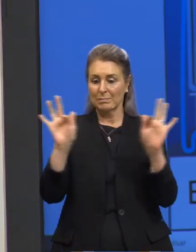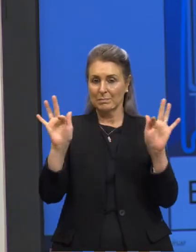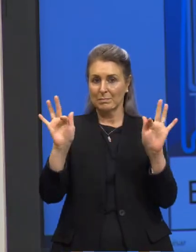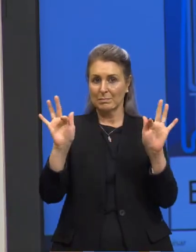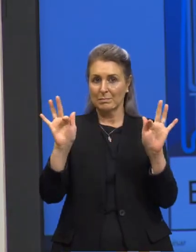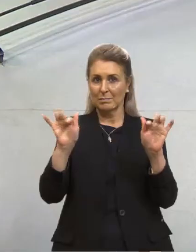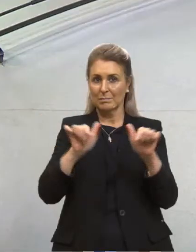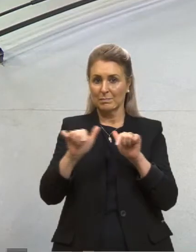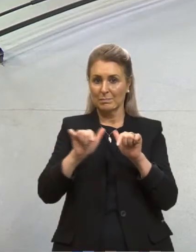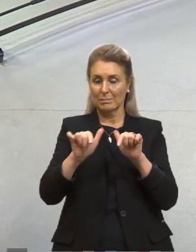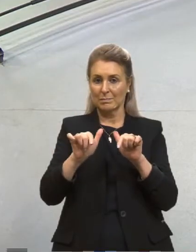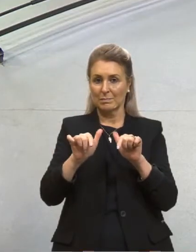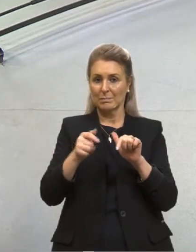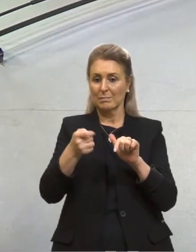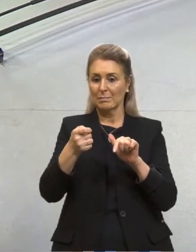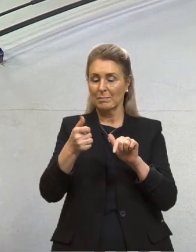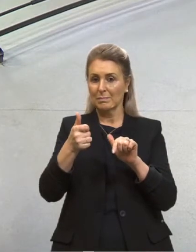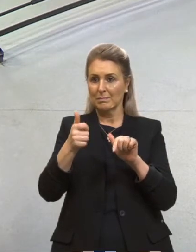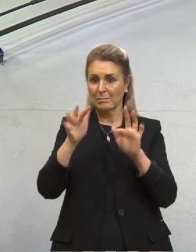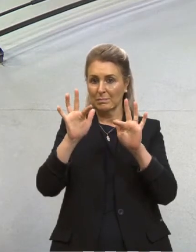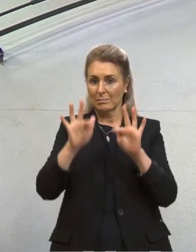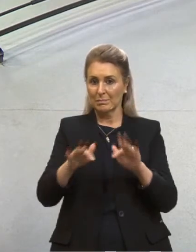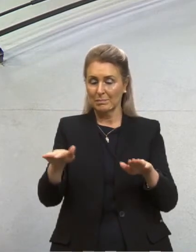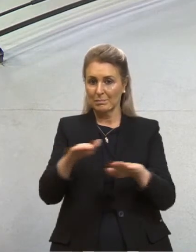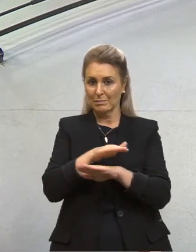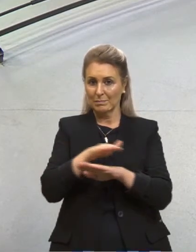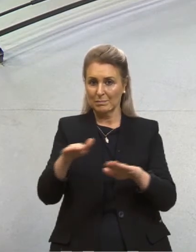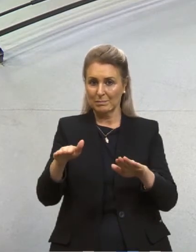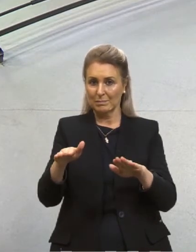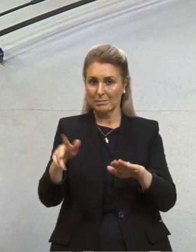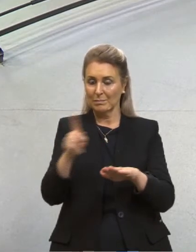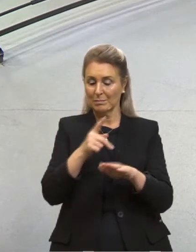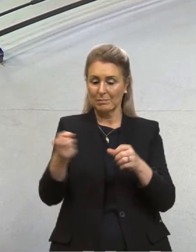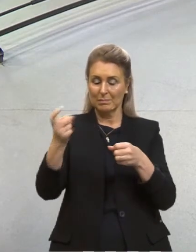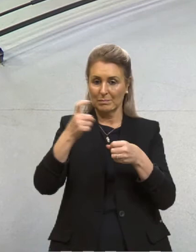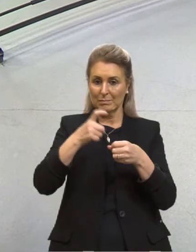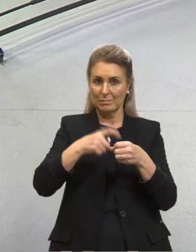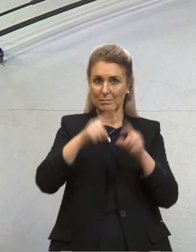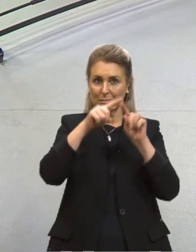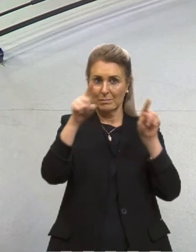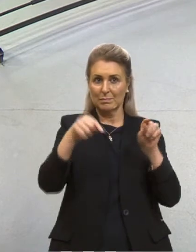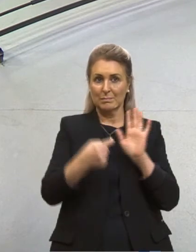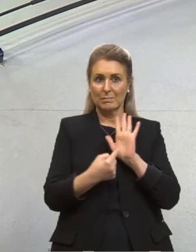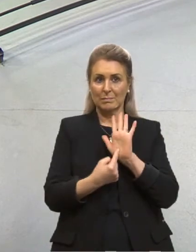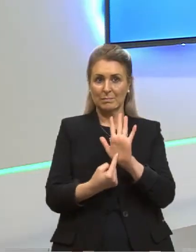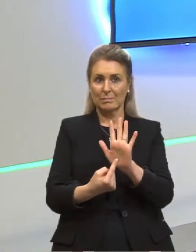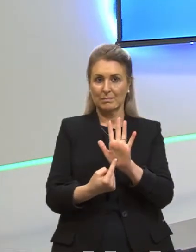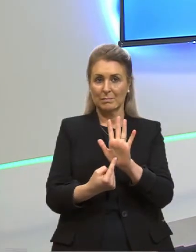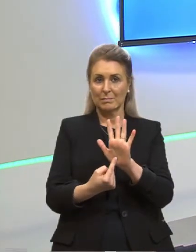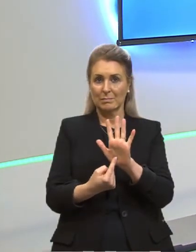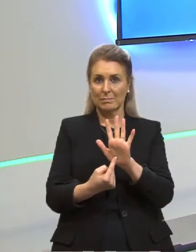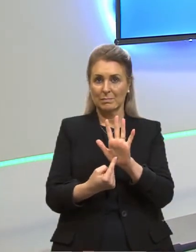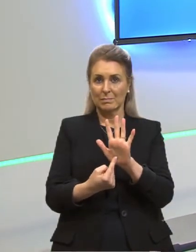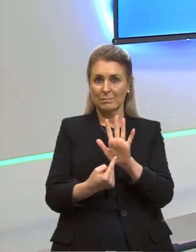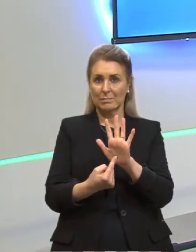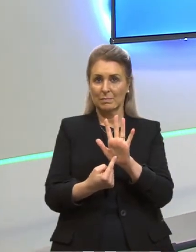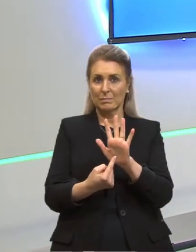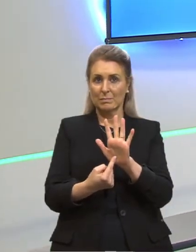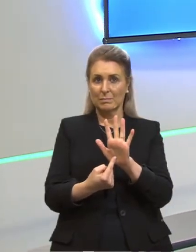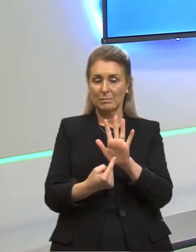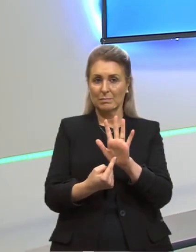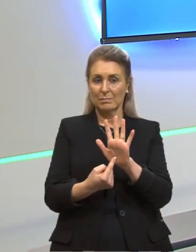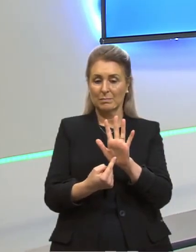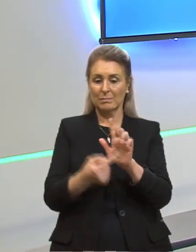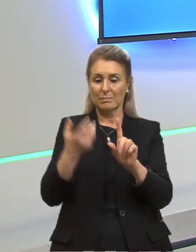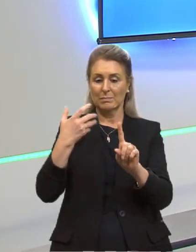Para encerrar, então, volto aqui no quadro para mostrar o